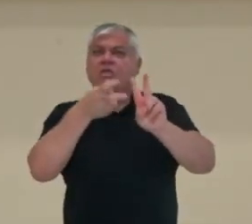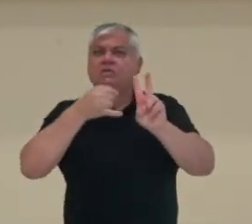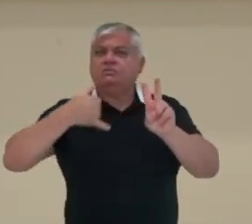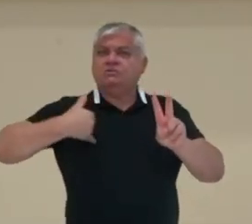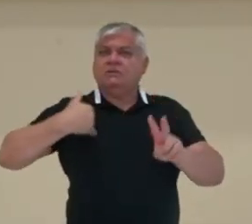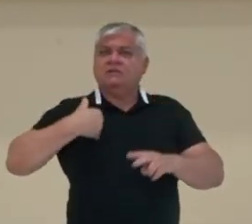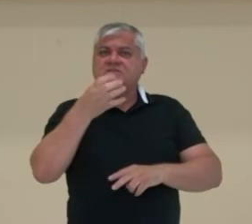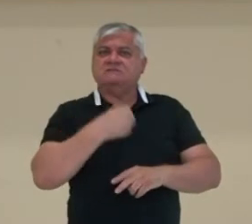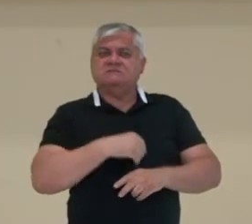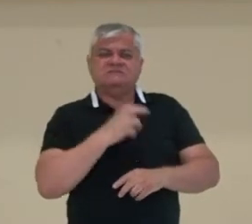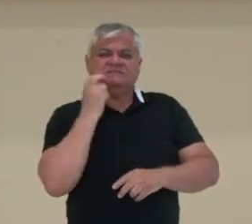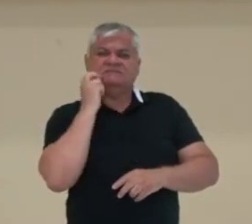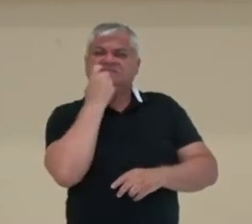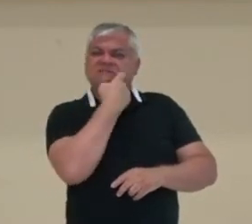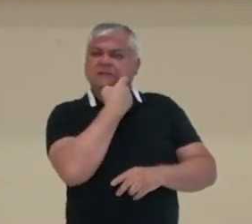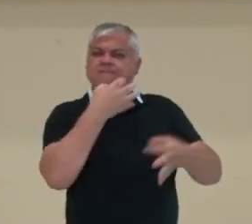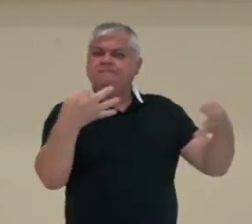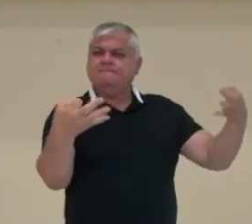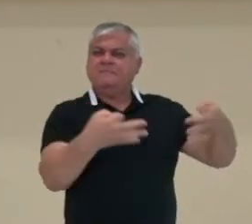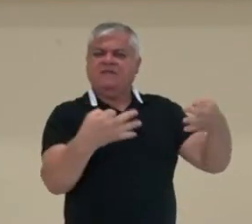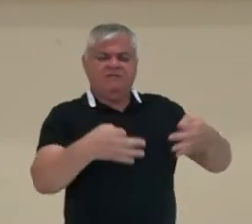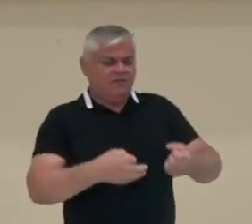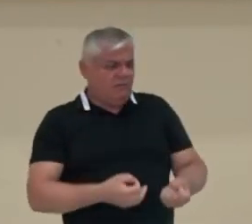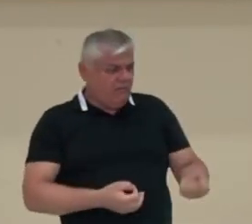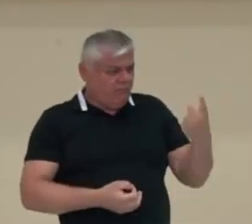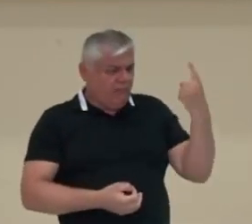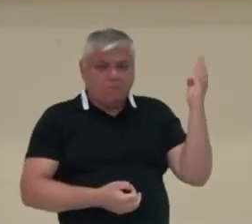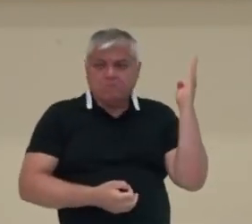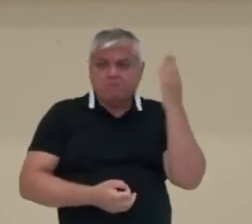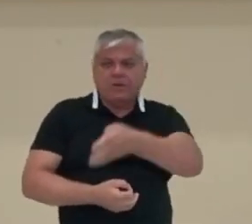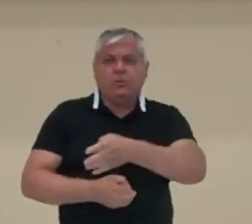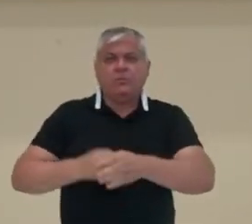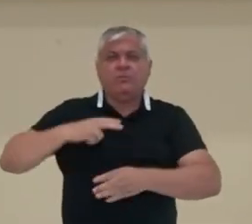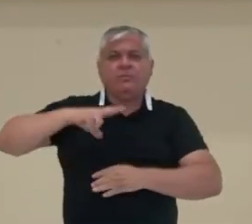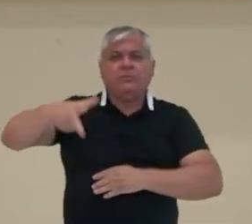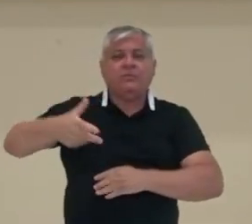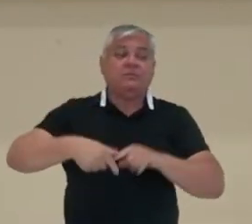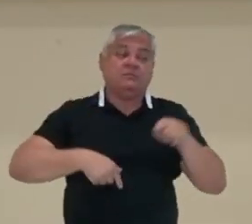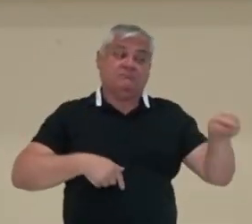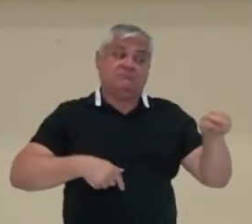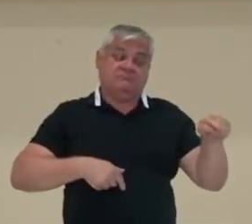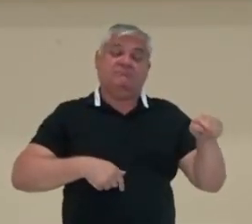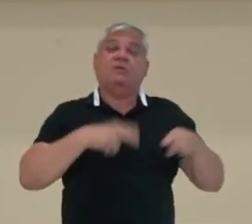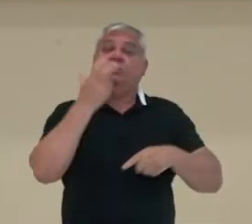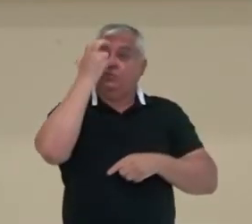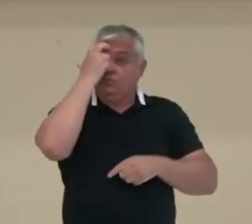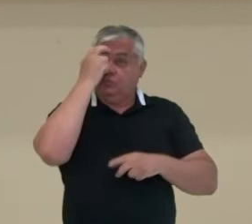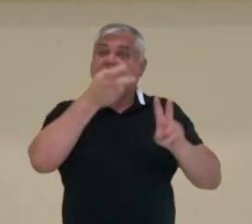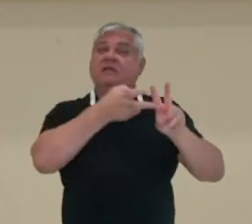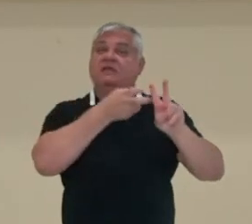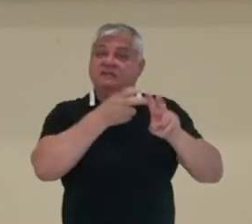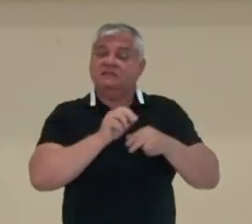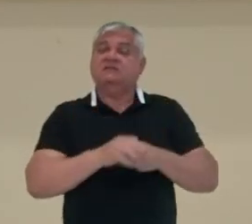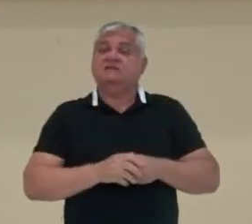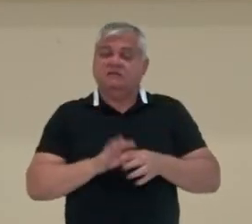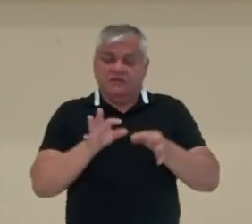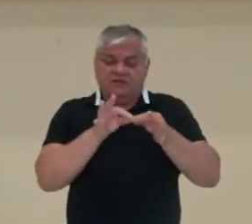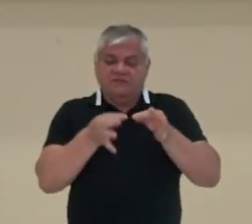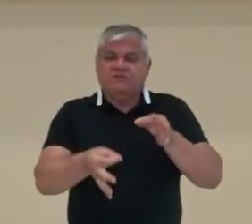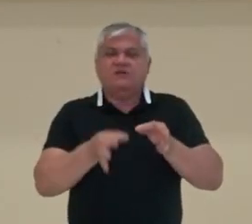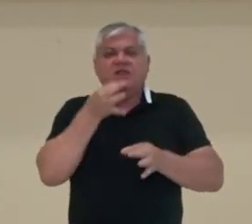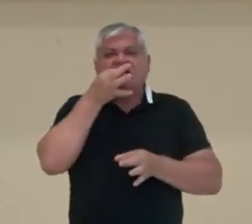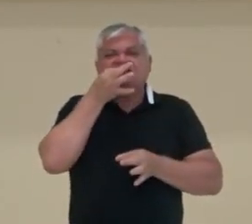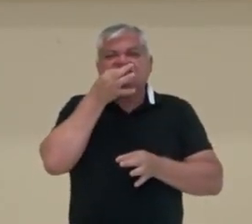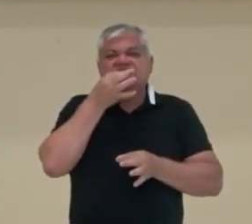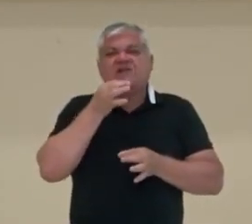com todos os dentes na boca, mas como que pode uma coisa dessa? Claro, conhecimento indígena, medicinal, uma folhinha de hortelã para dormir